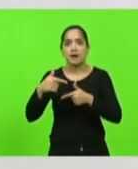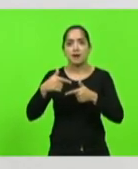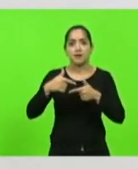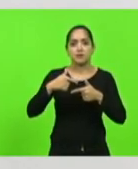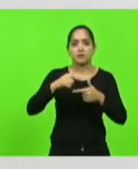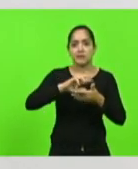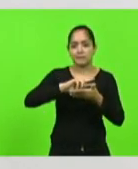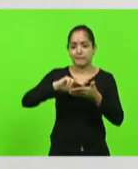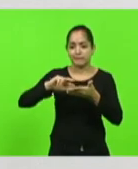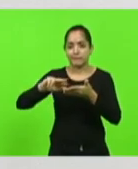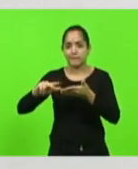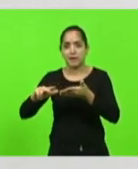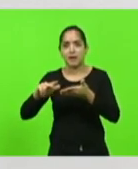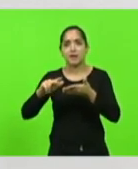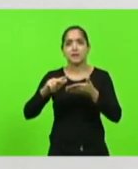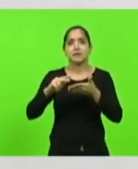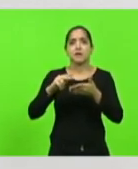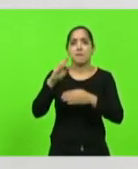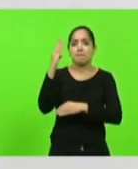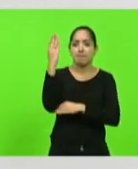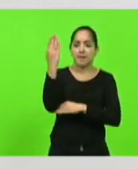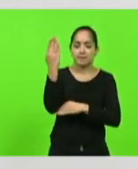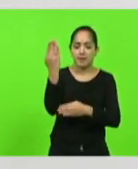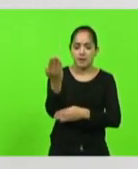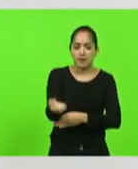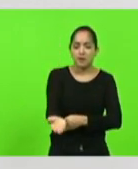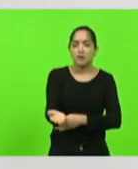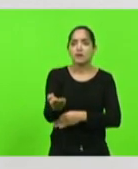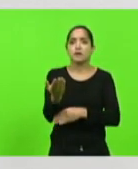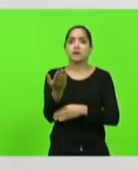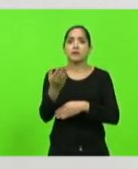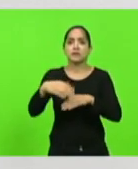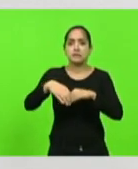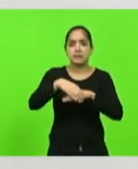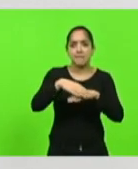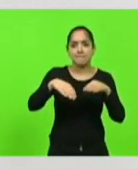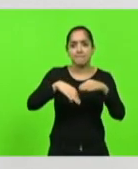carpintarias sapatarias